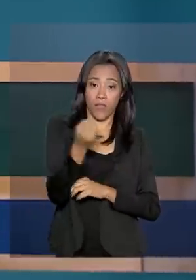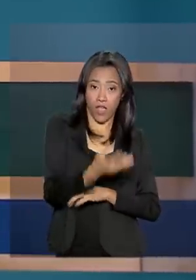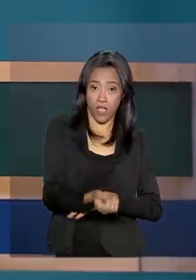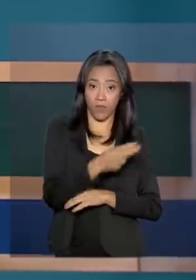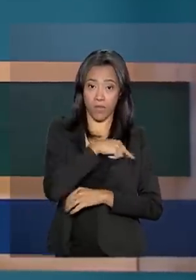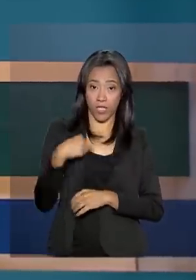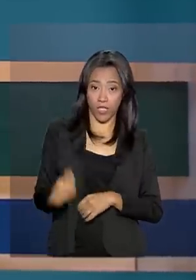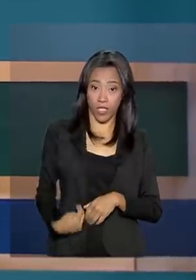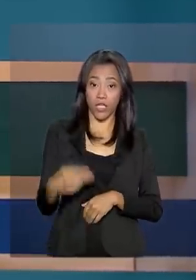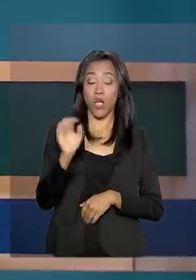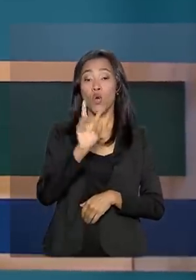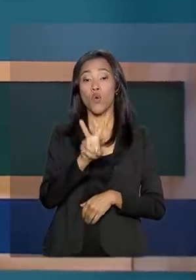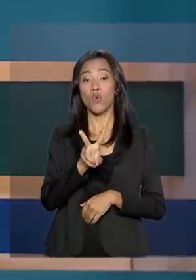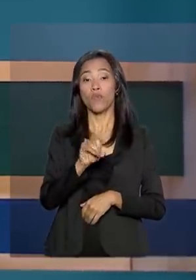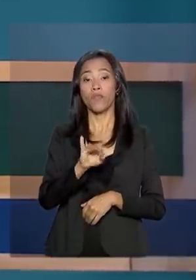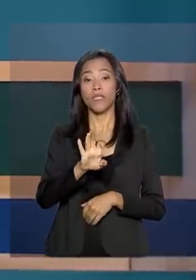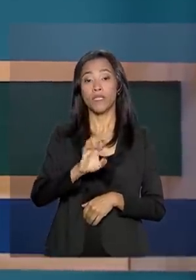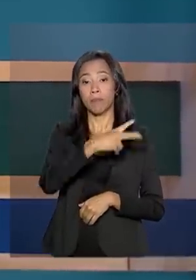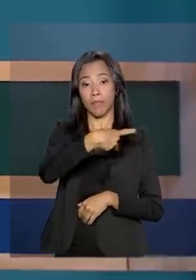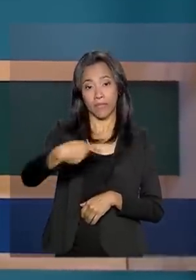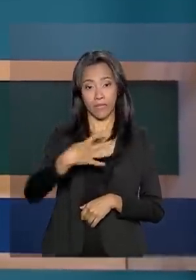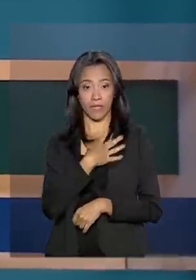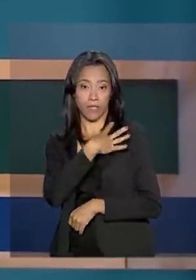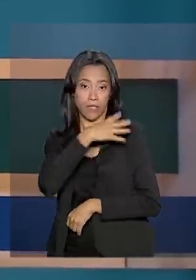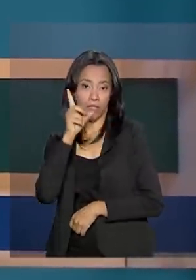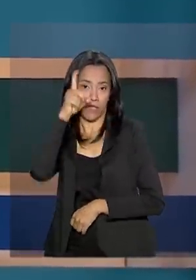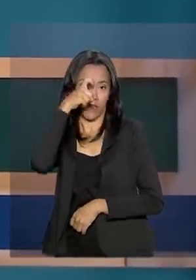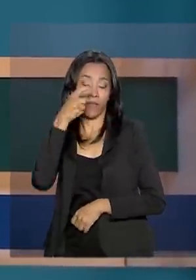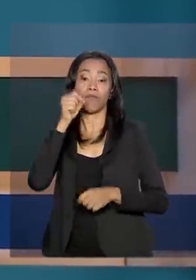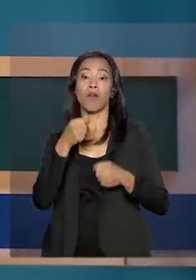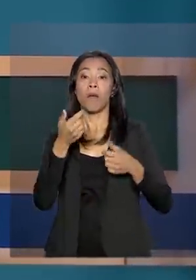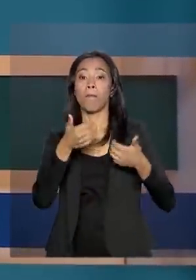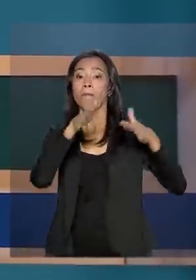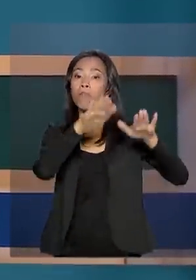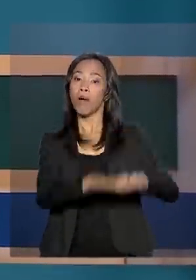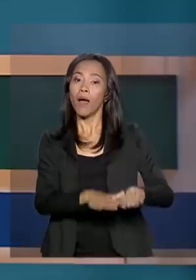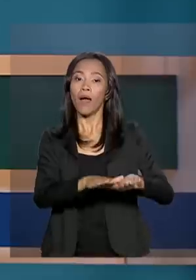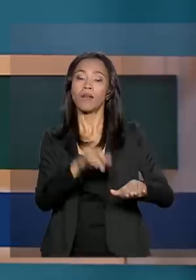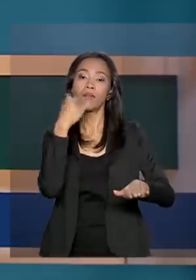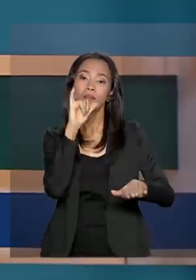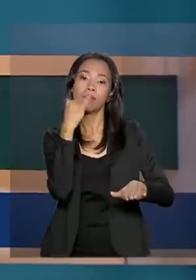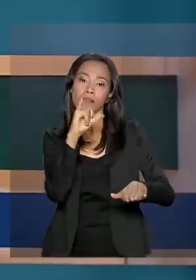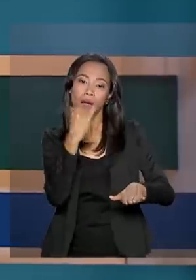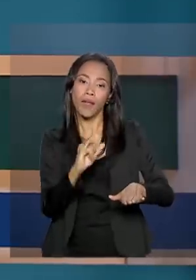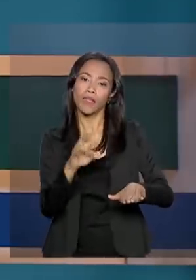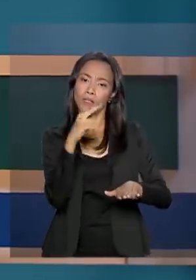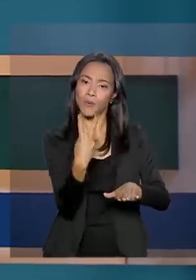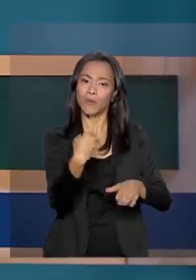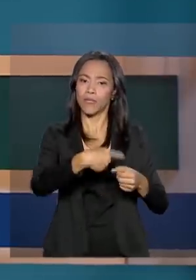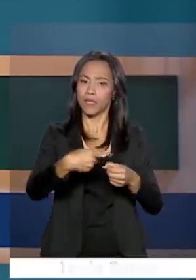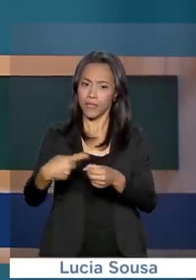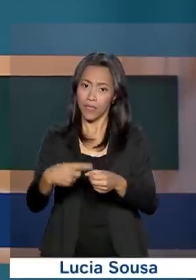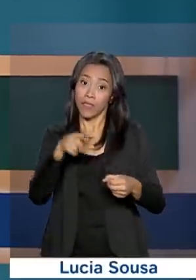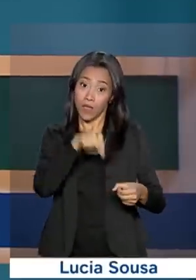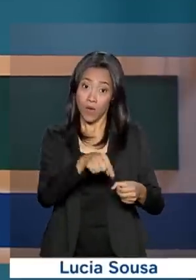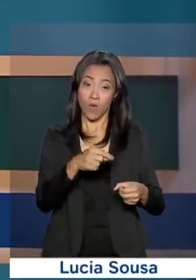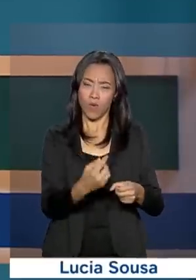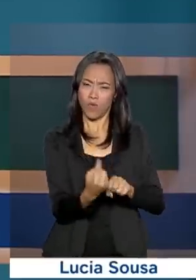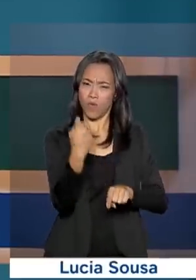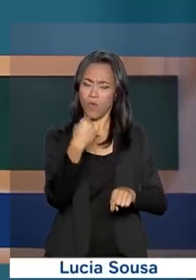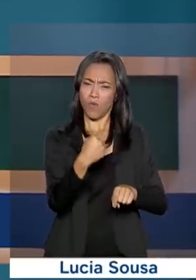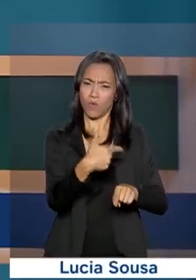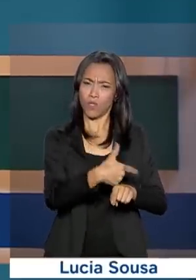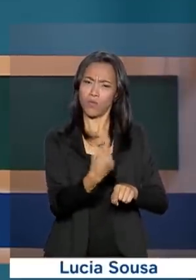vice-presidente Hamilton Mourão fez uma parada na Itália. Esteve em Pistoia e Monte Castelo. O ano de 2019